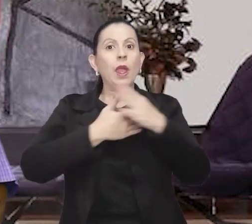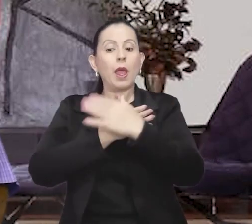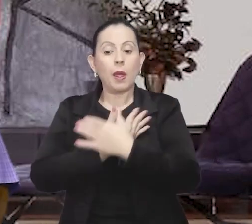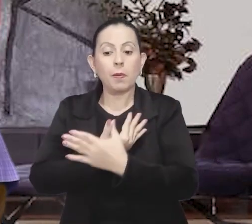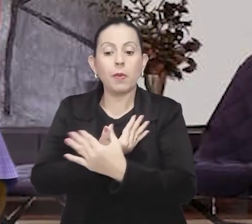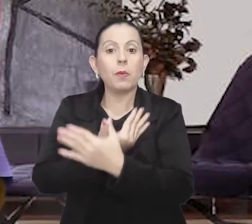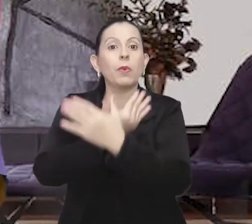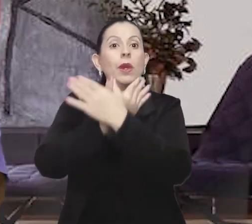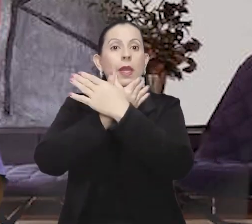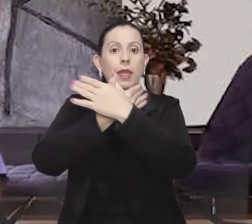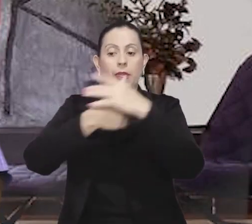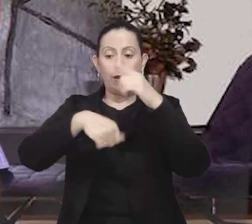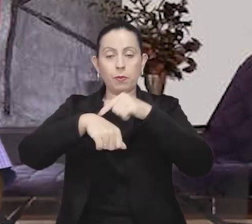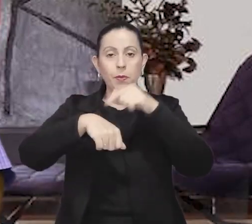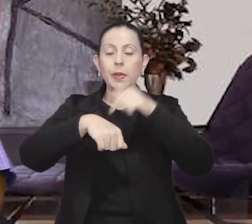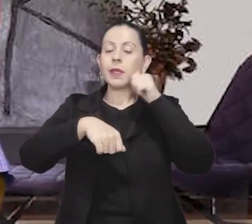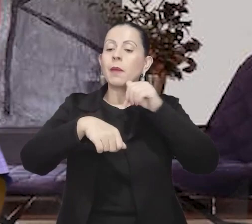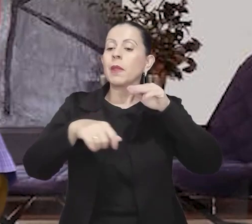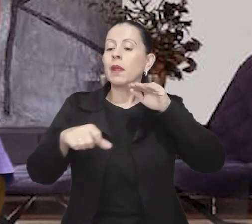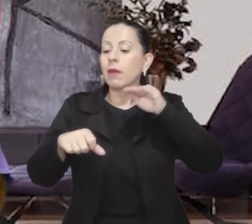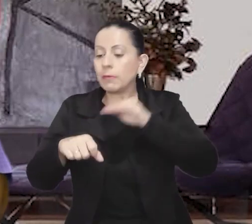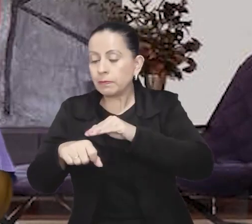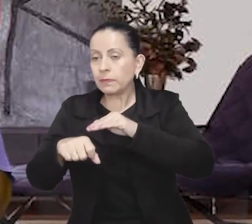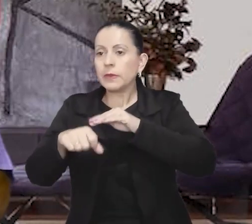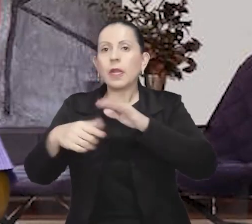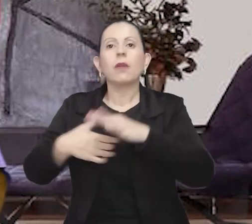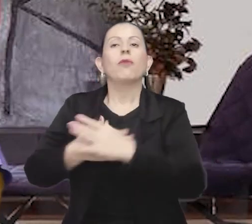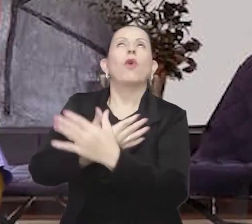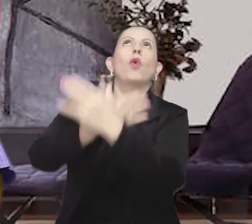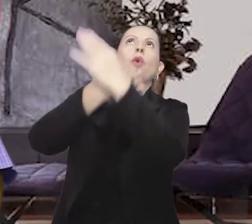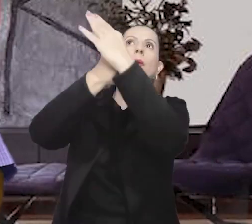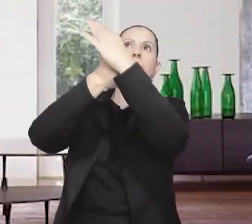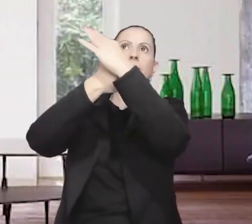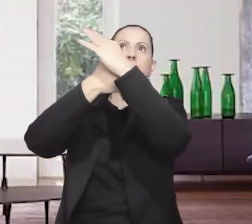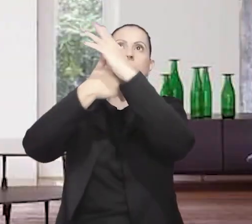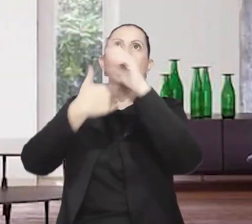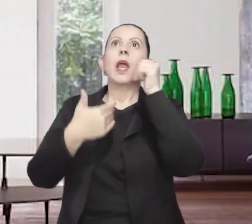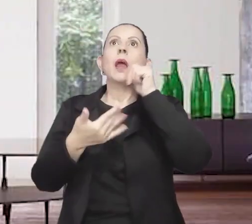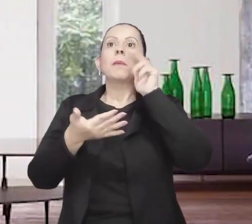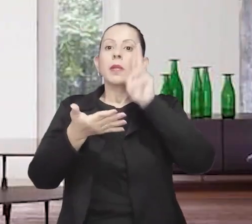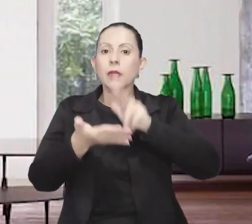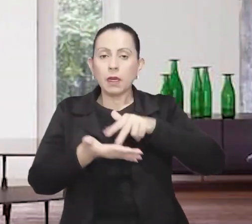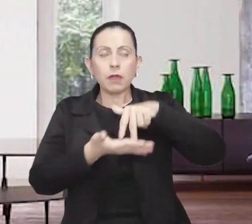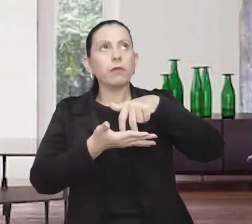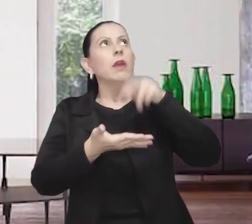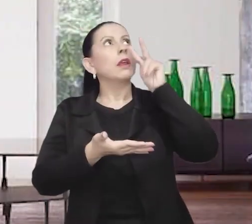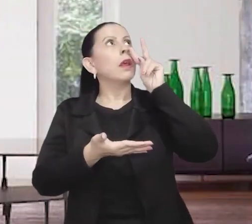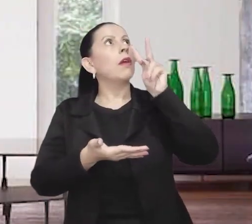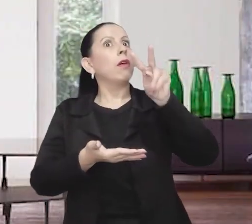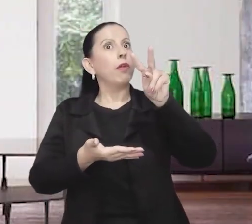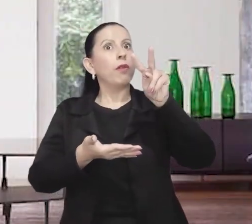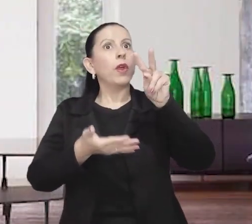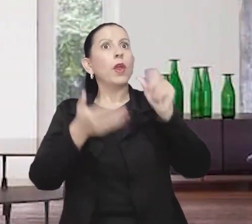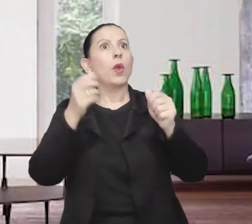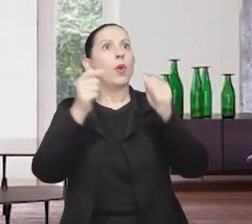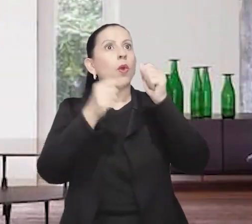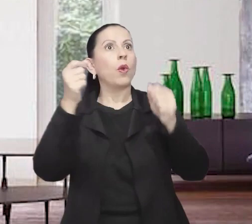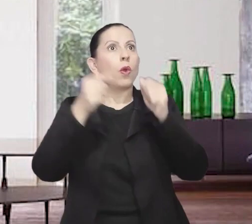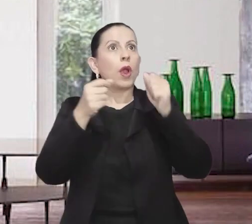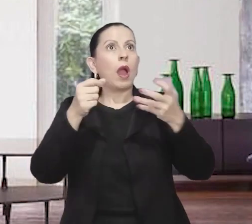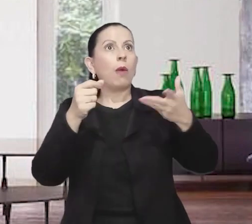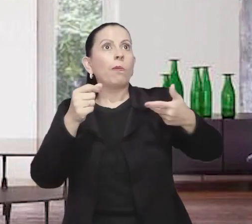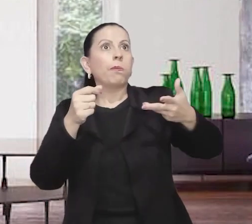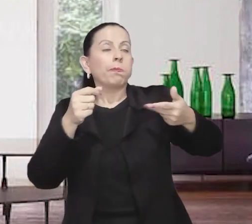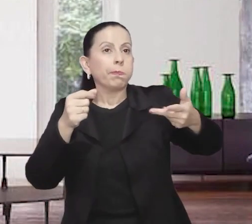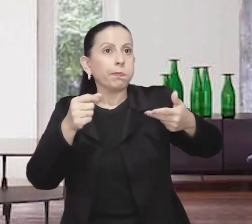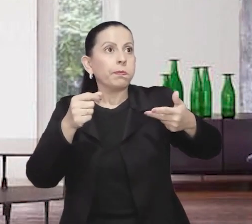aterrorizante de pneus sendo lixados pelo asfalto. A borboleta voa no momento em que a menina